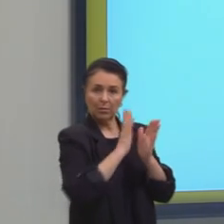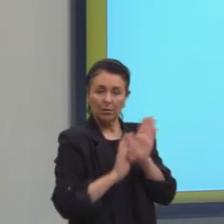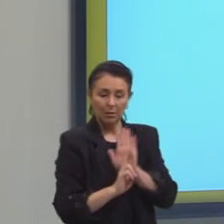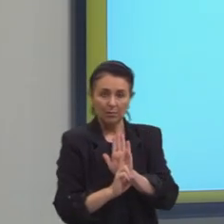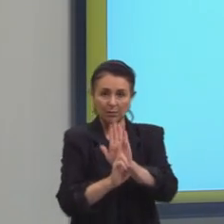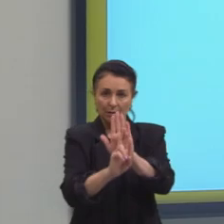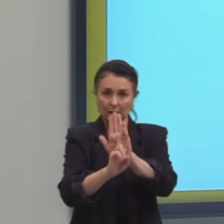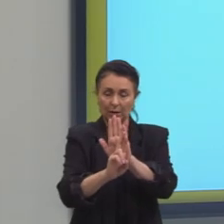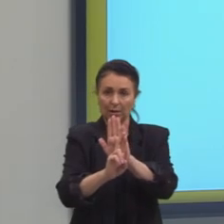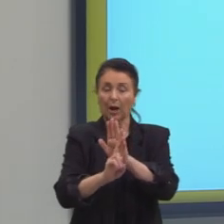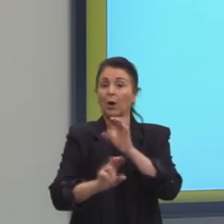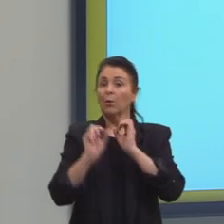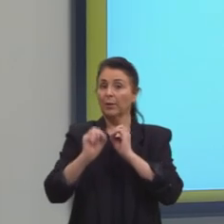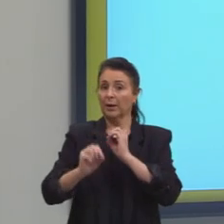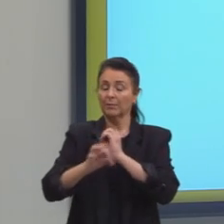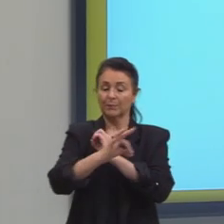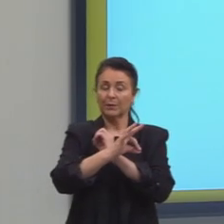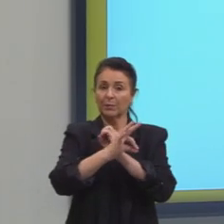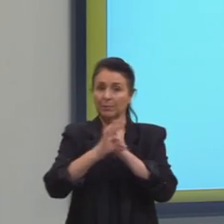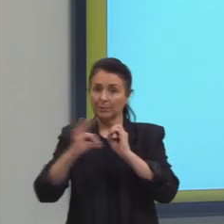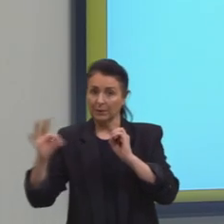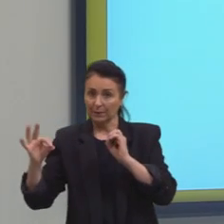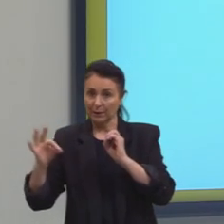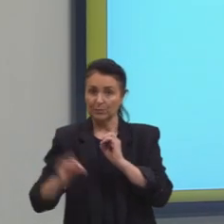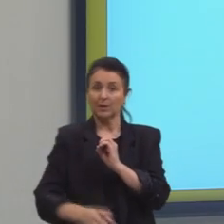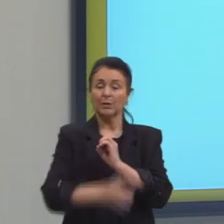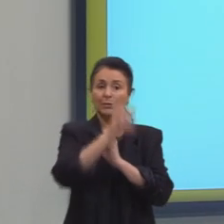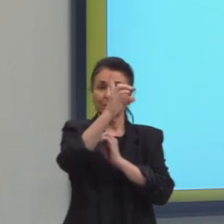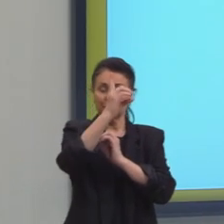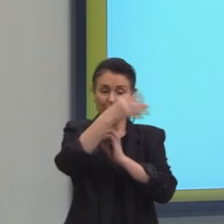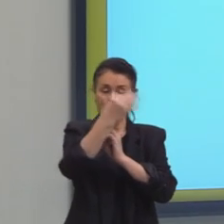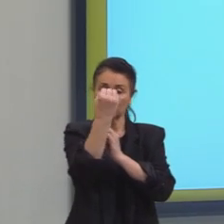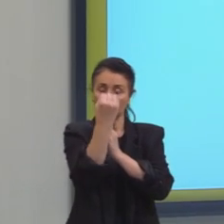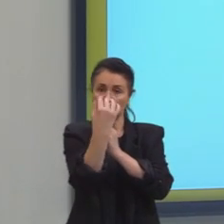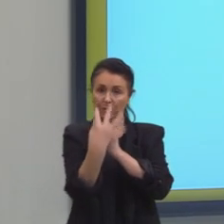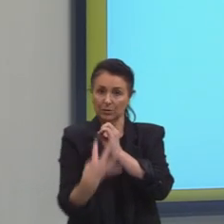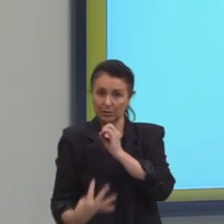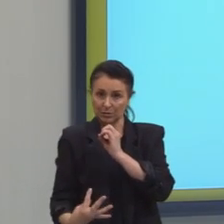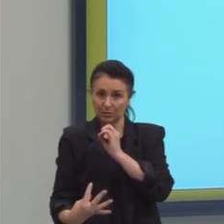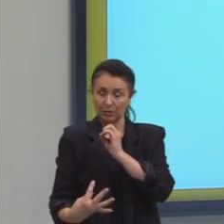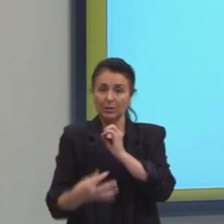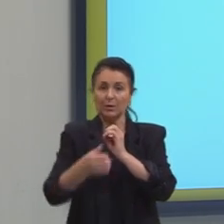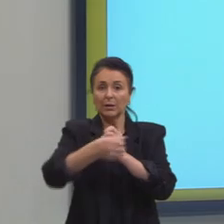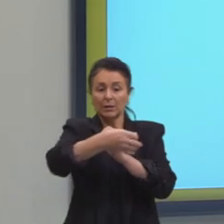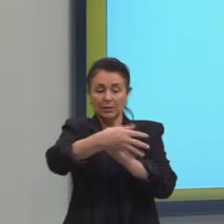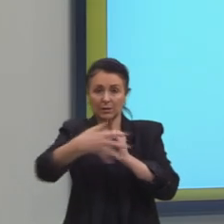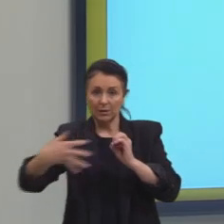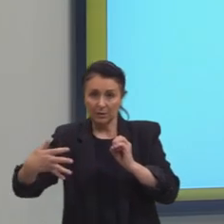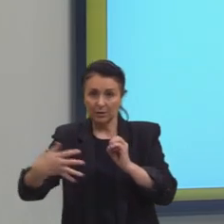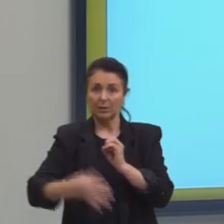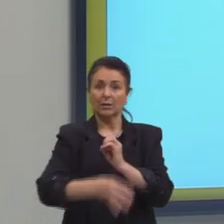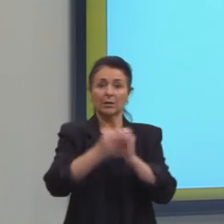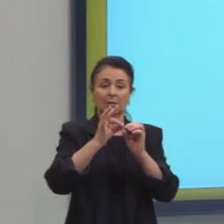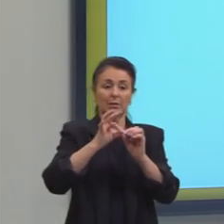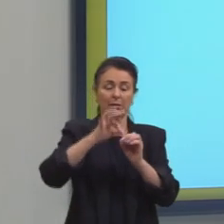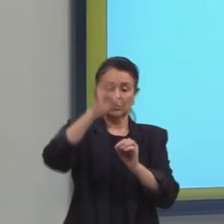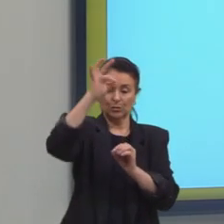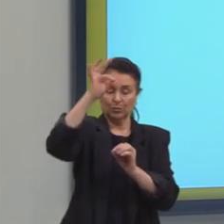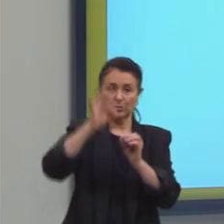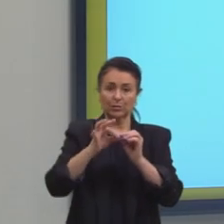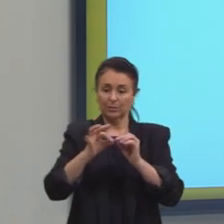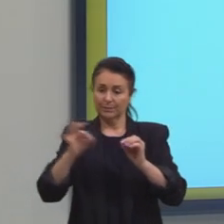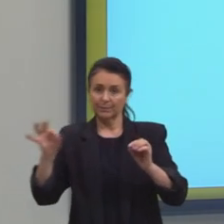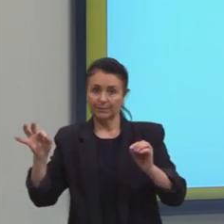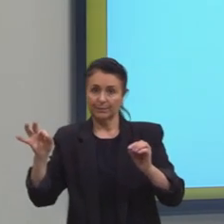de paralelos de latitude e meridianos de longitude da Terra ou de parte dela, sendo a